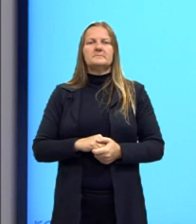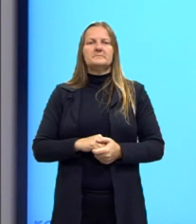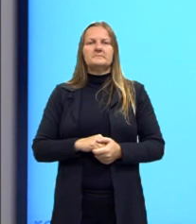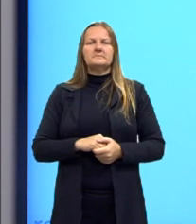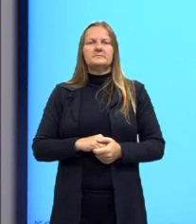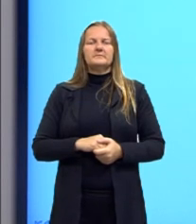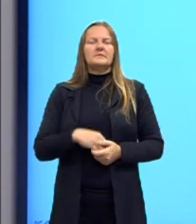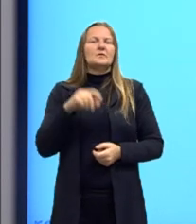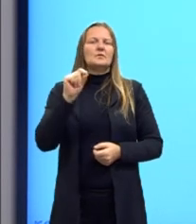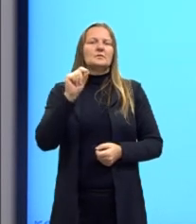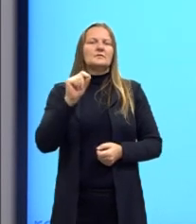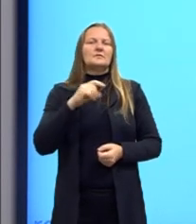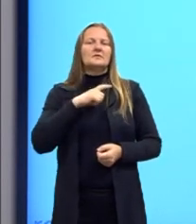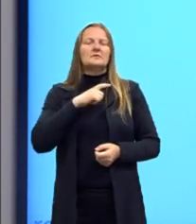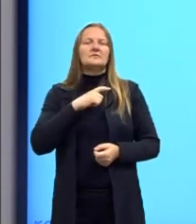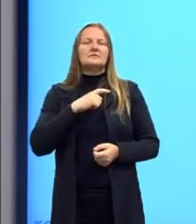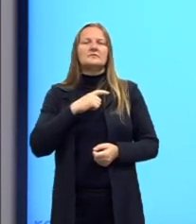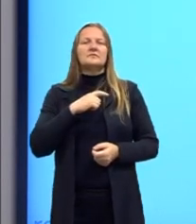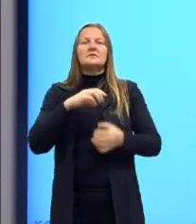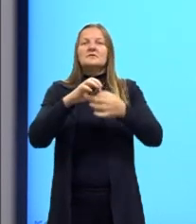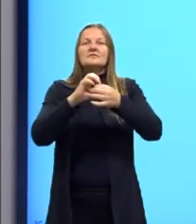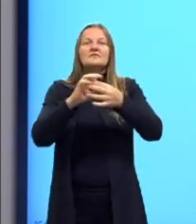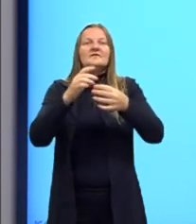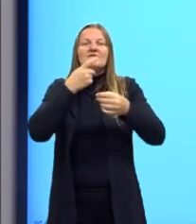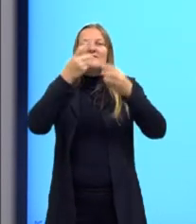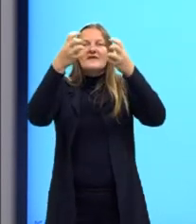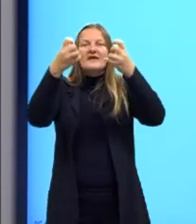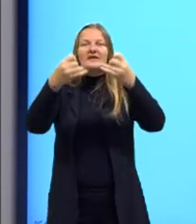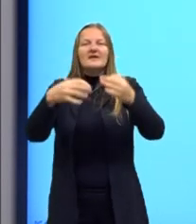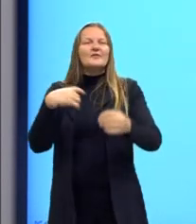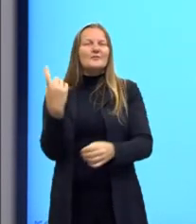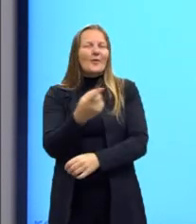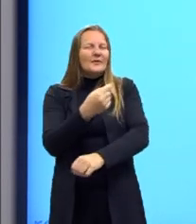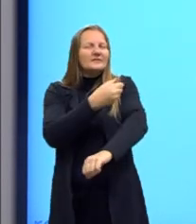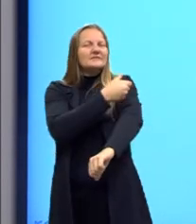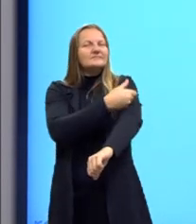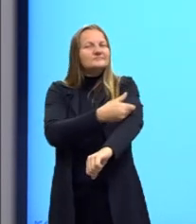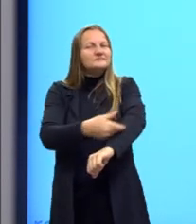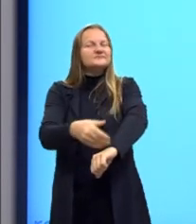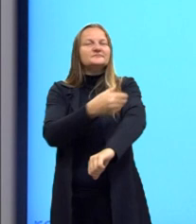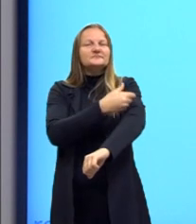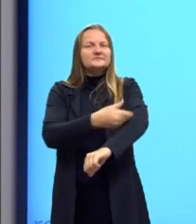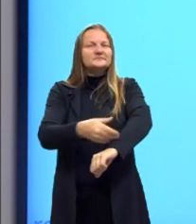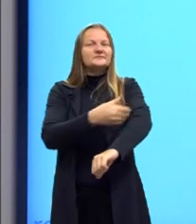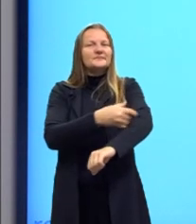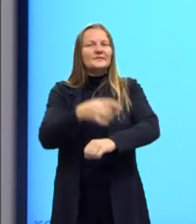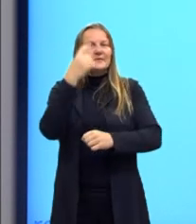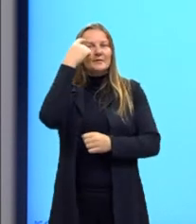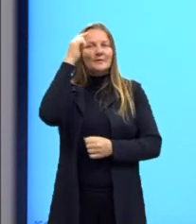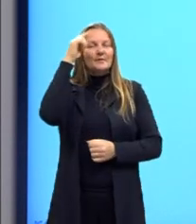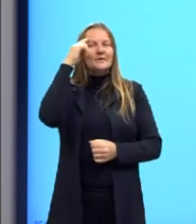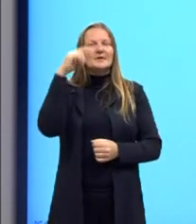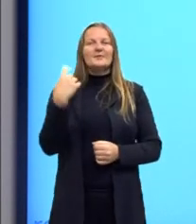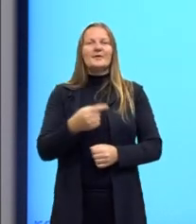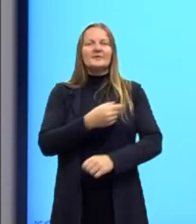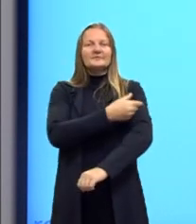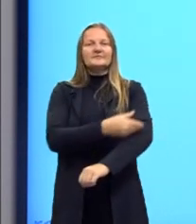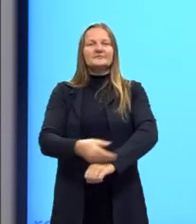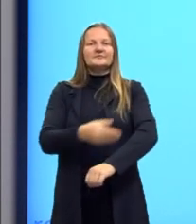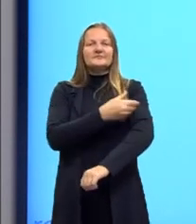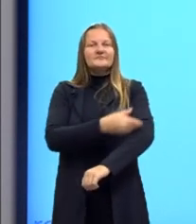É o seguinte, ele vai dizer que nós somos tão acostumados com as ideias que nós criamos hábitos.